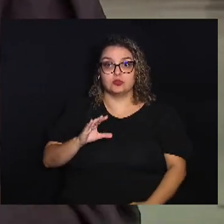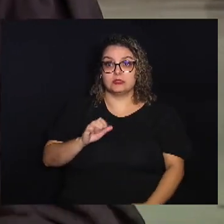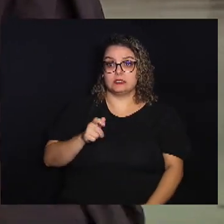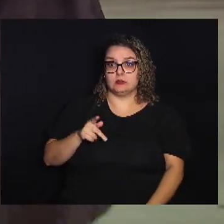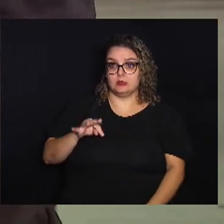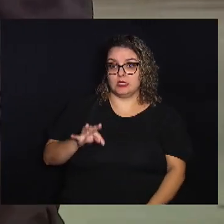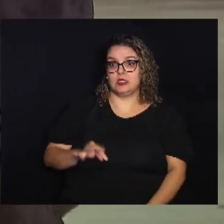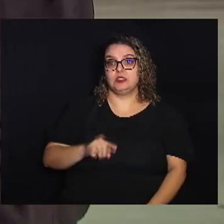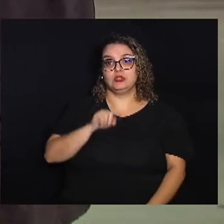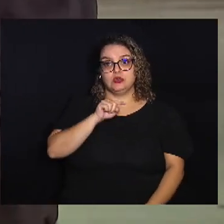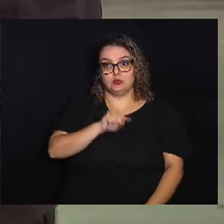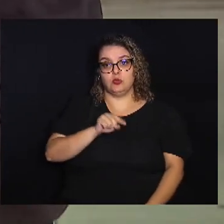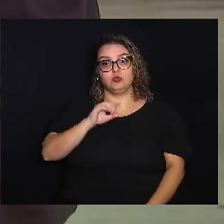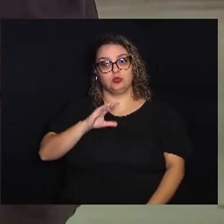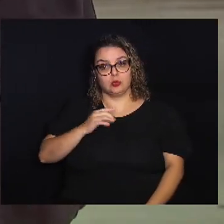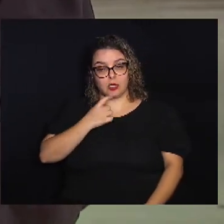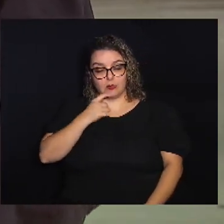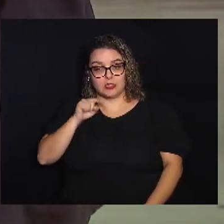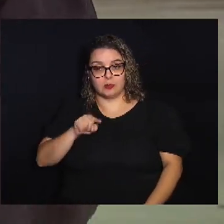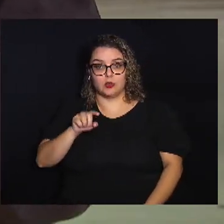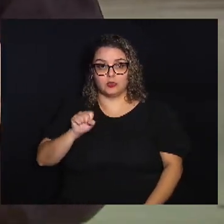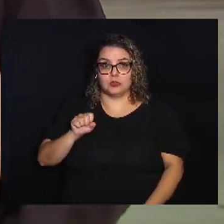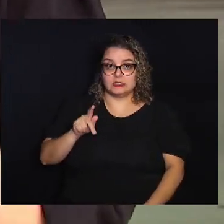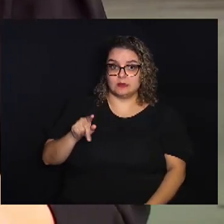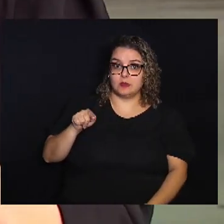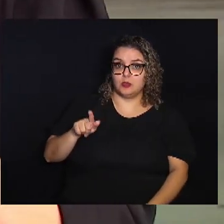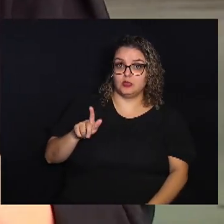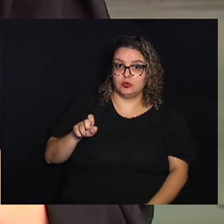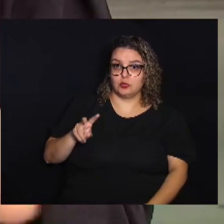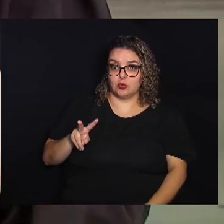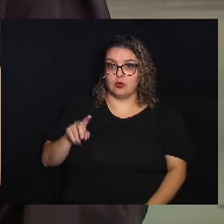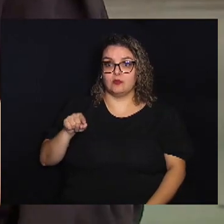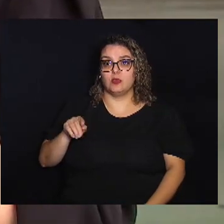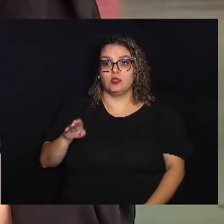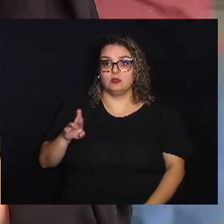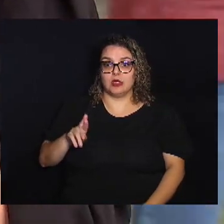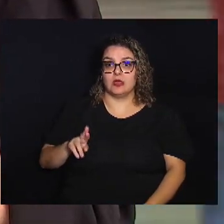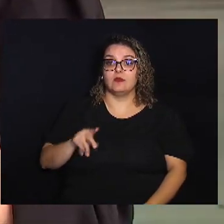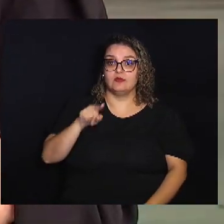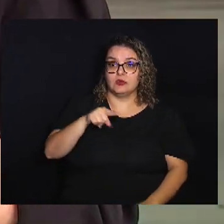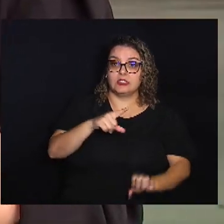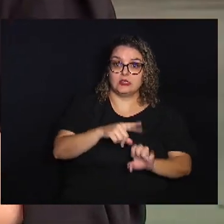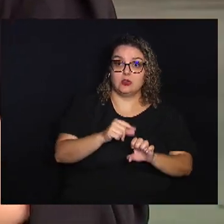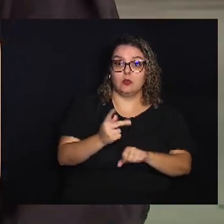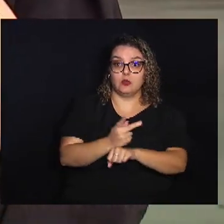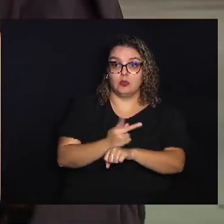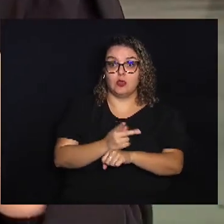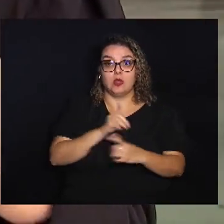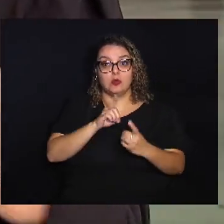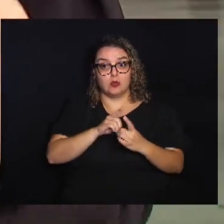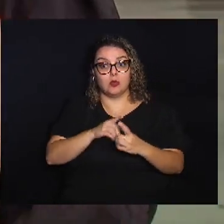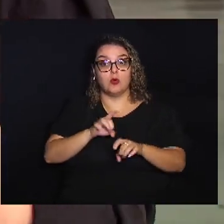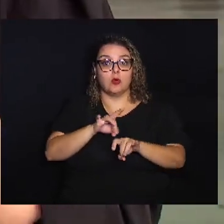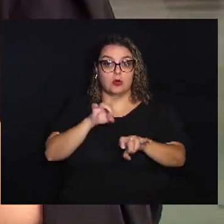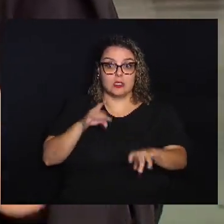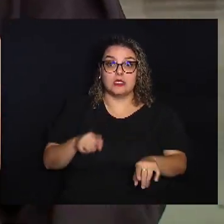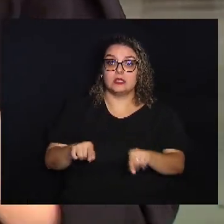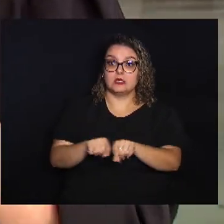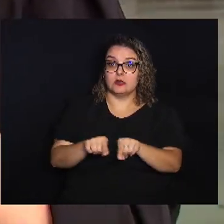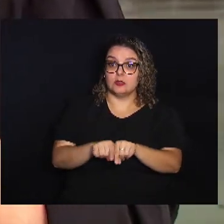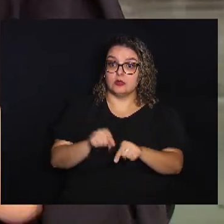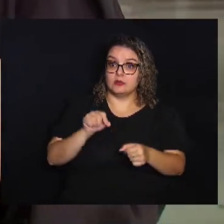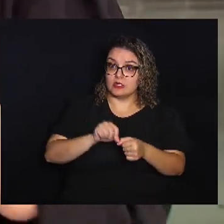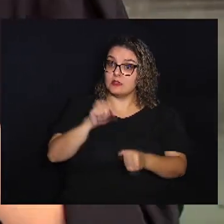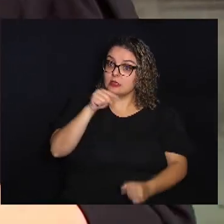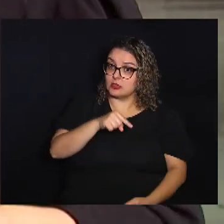cepat.campinas.sp.gov.br você, micro empreendedor, pode buscar lá esse atendimento online e inclusive fazer lá